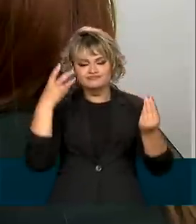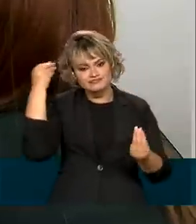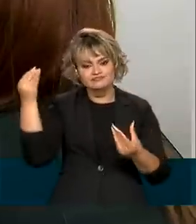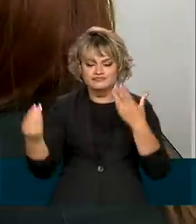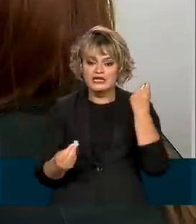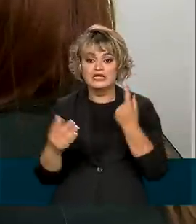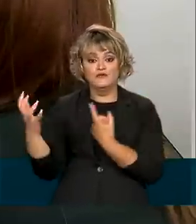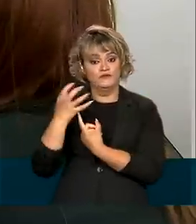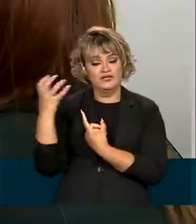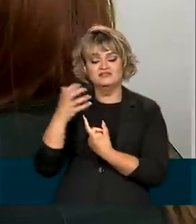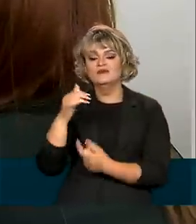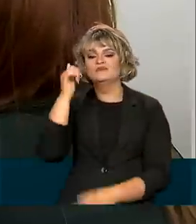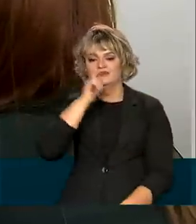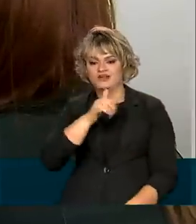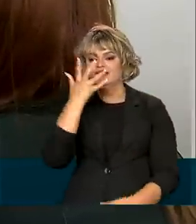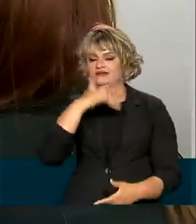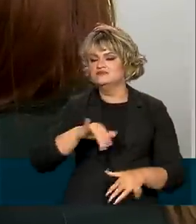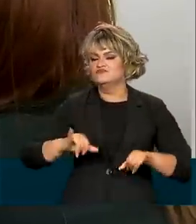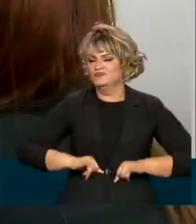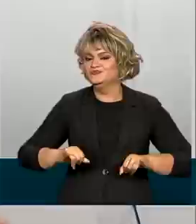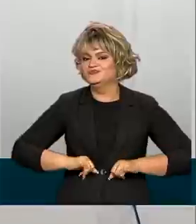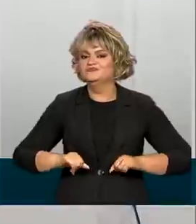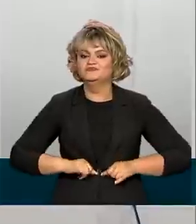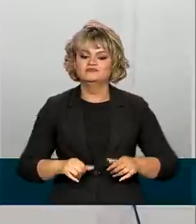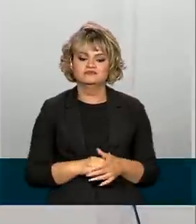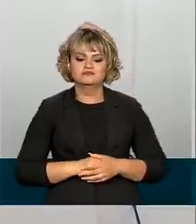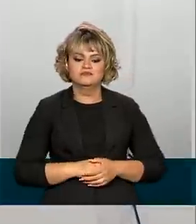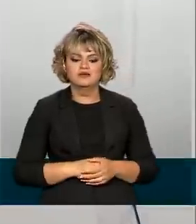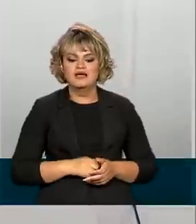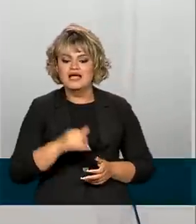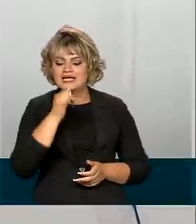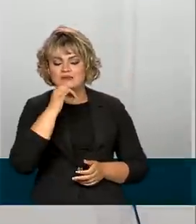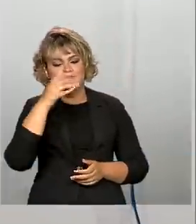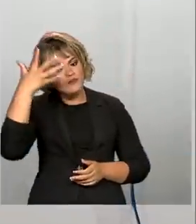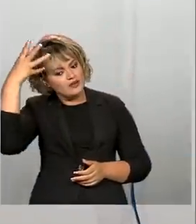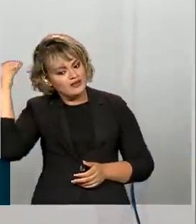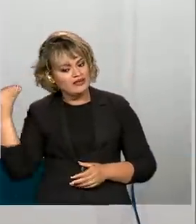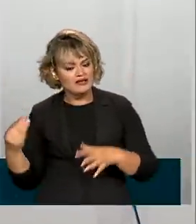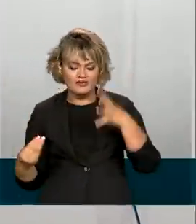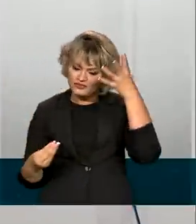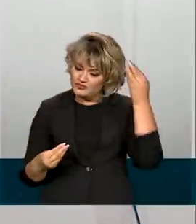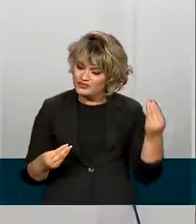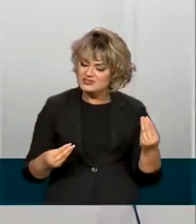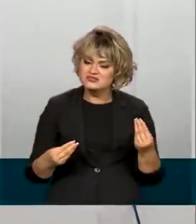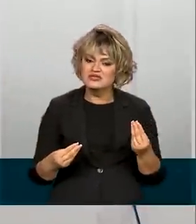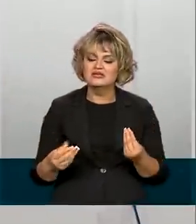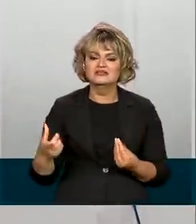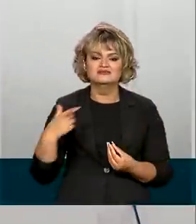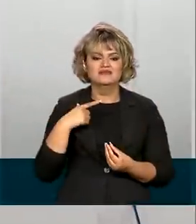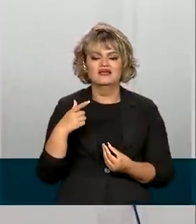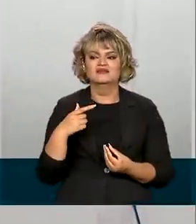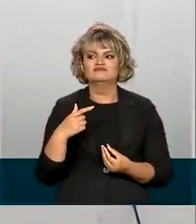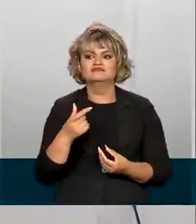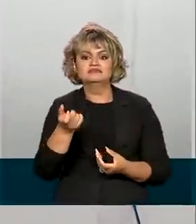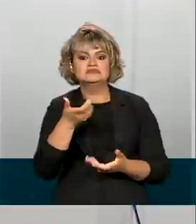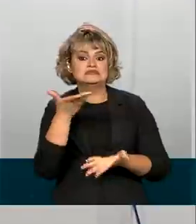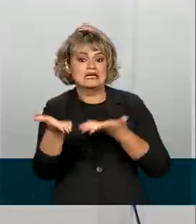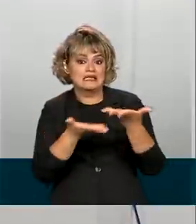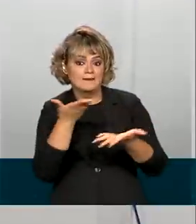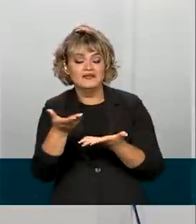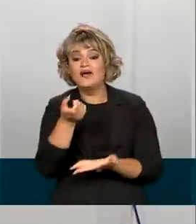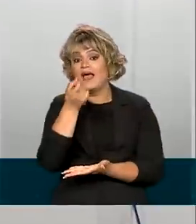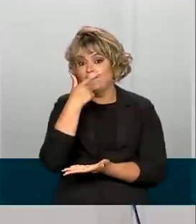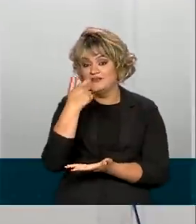afetam também mulheres e crianças. No caso específico da calvície, alopécia androgenética, gente tem hoje drogas e procedimentos que